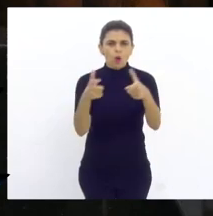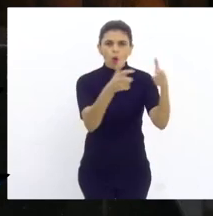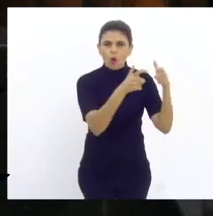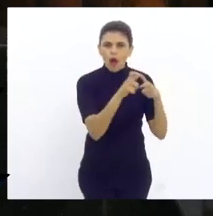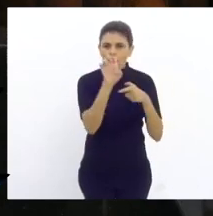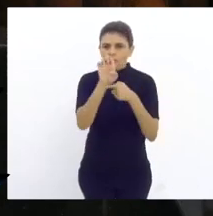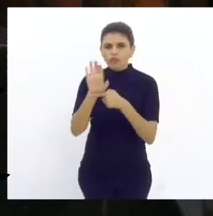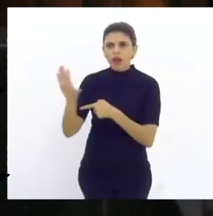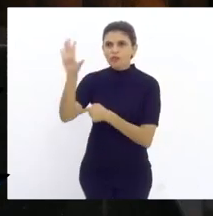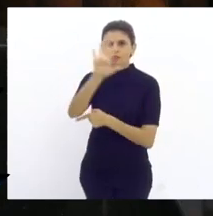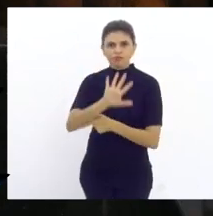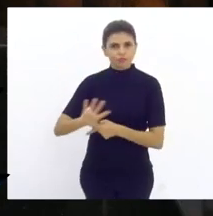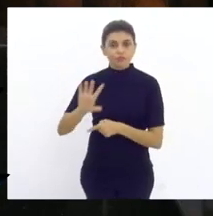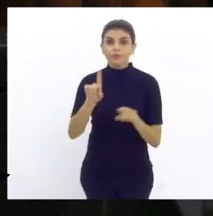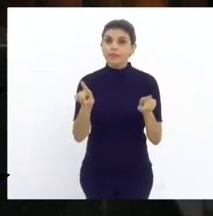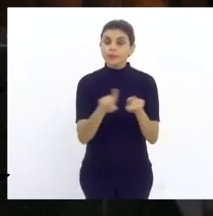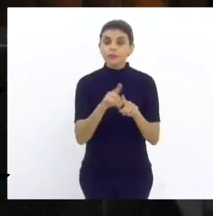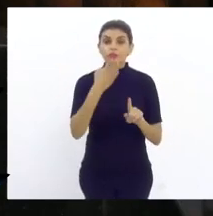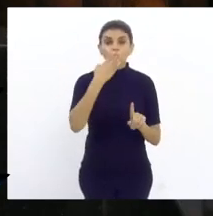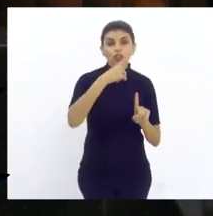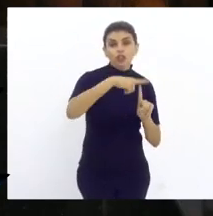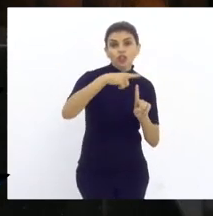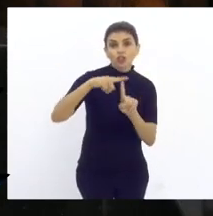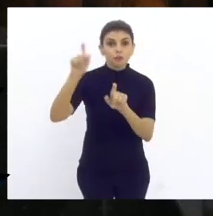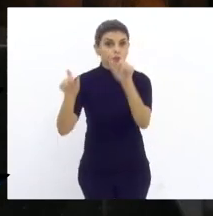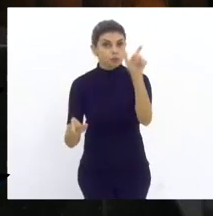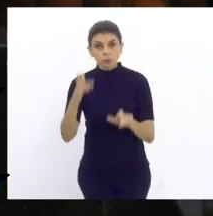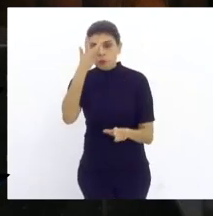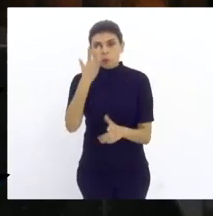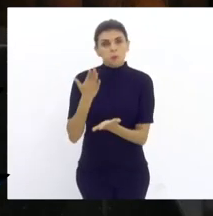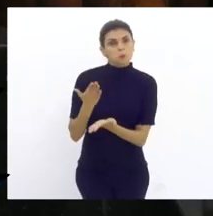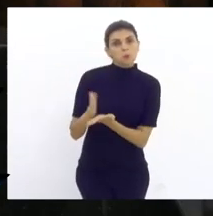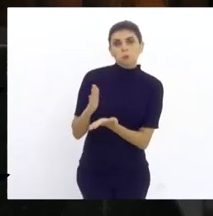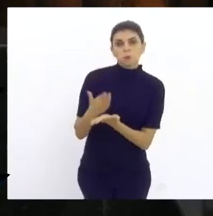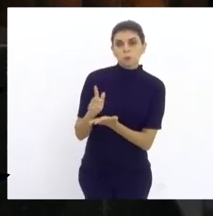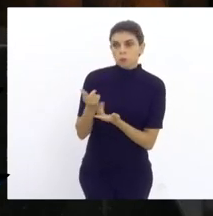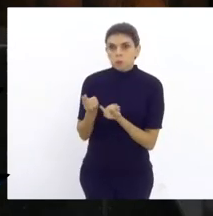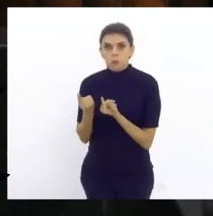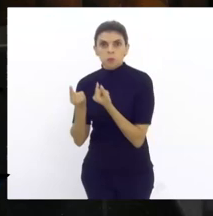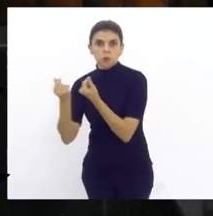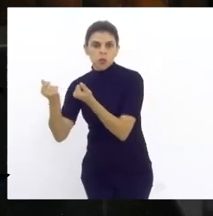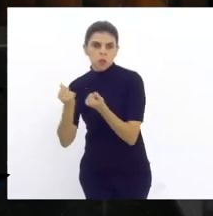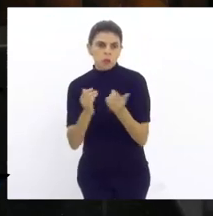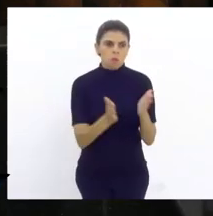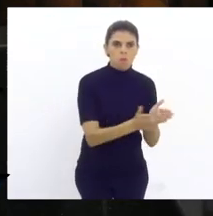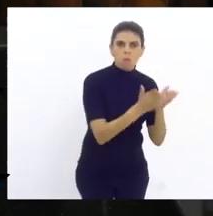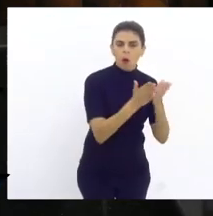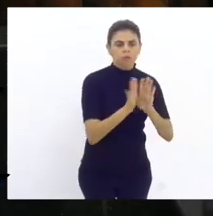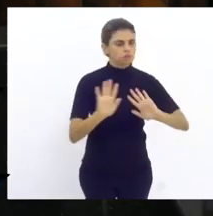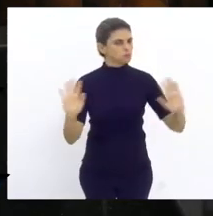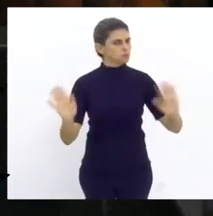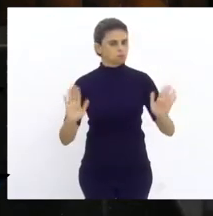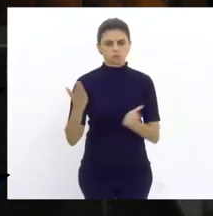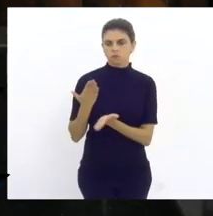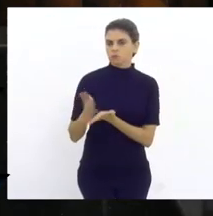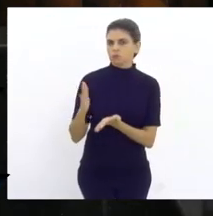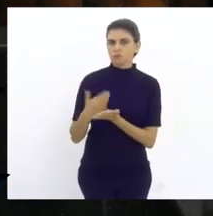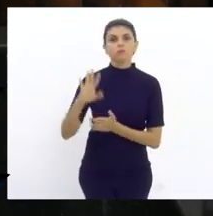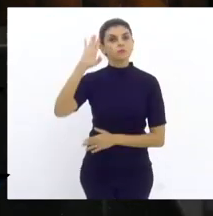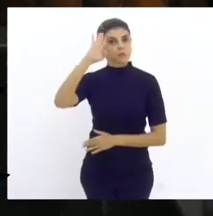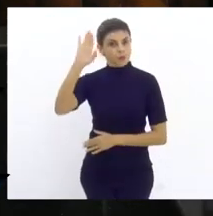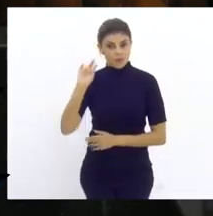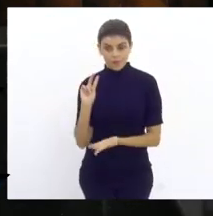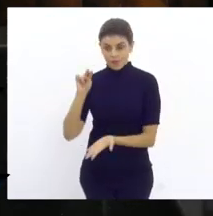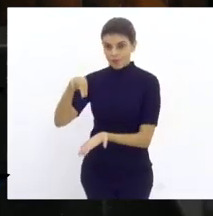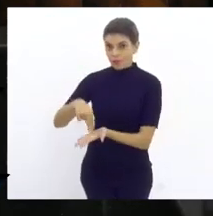e também em todos os tipos de pessoas, independente de posição social, de condição financeira. E quando a gente vai até